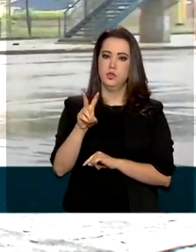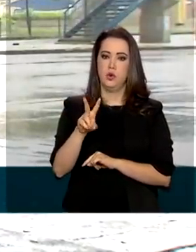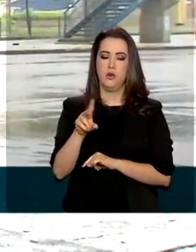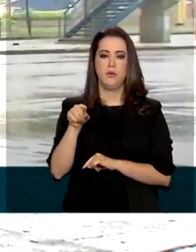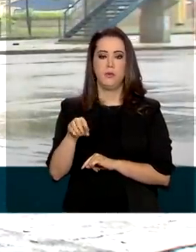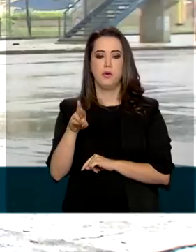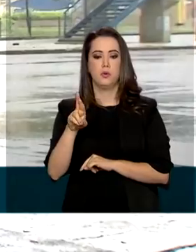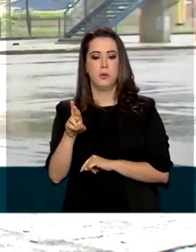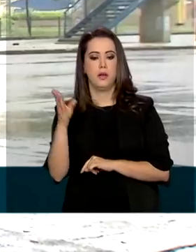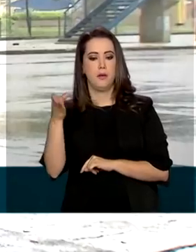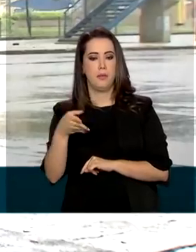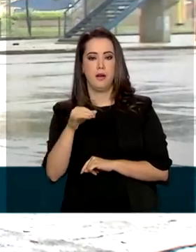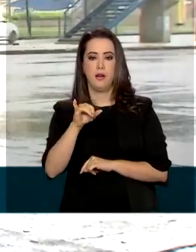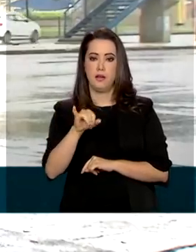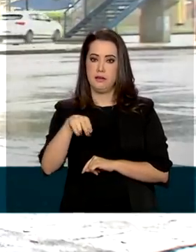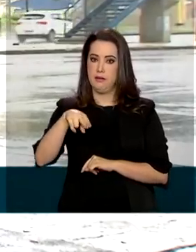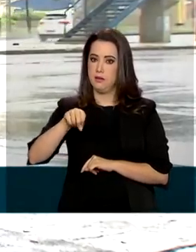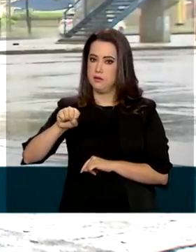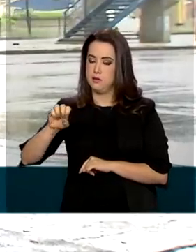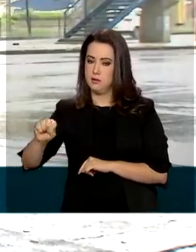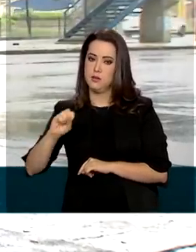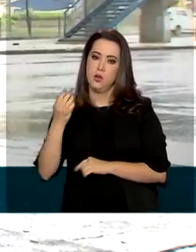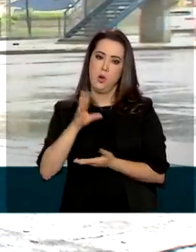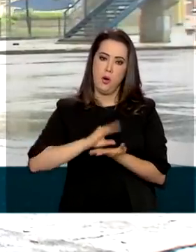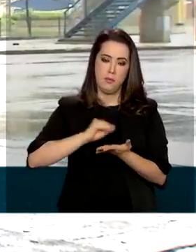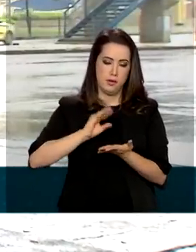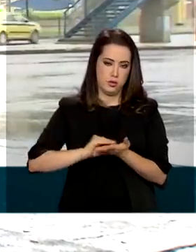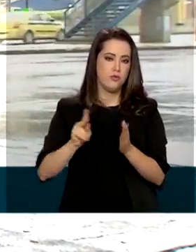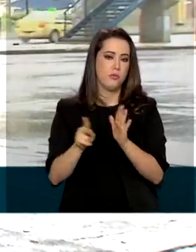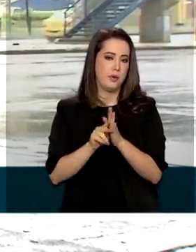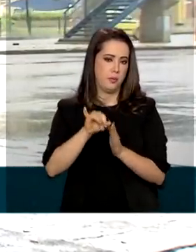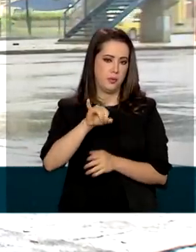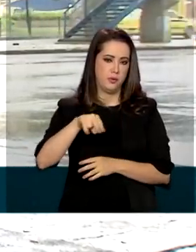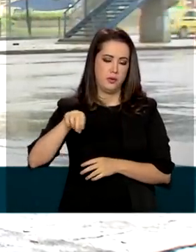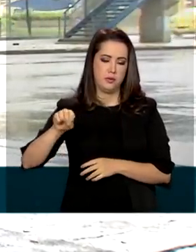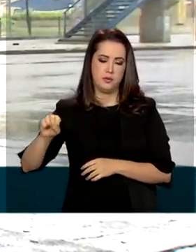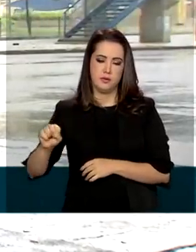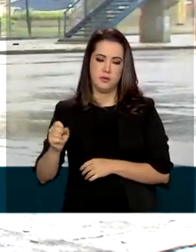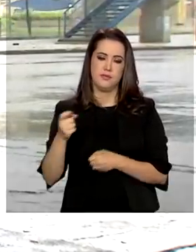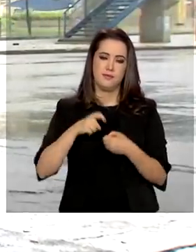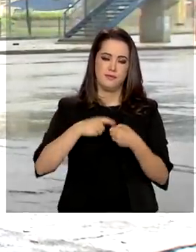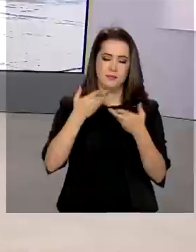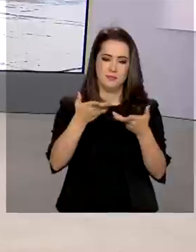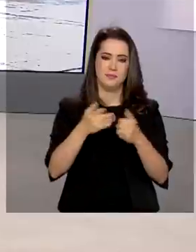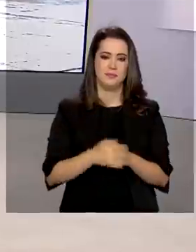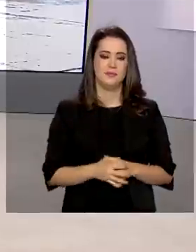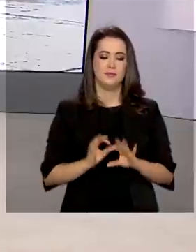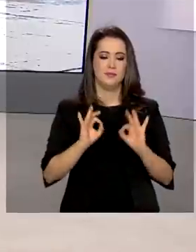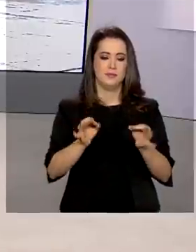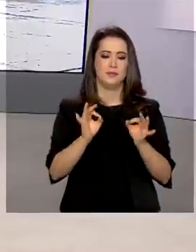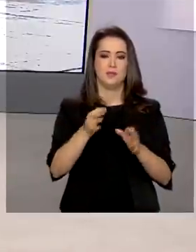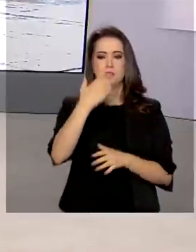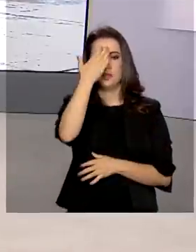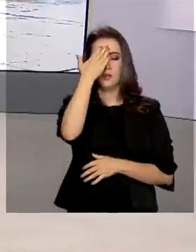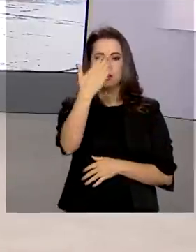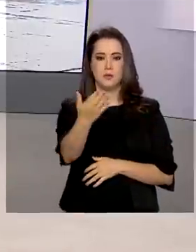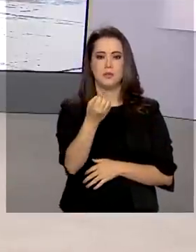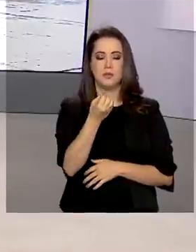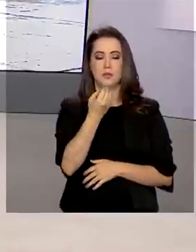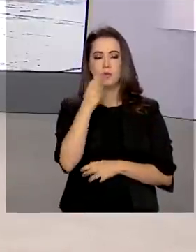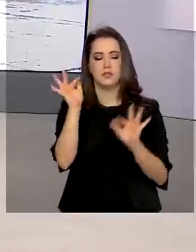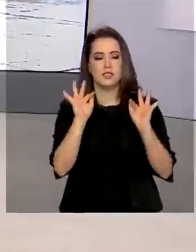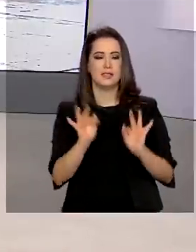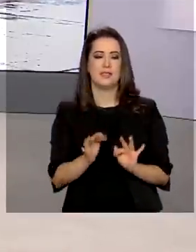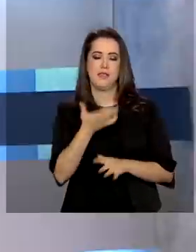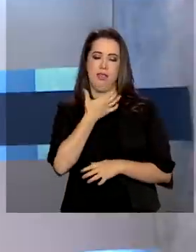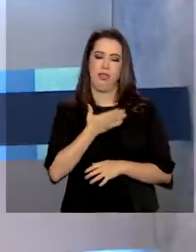INSS ou entrar no aplicativo meu INSS. Volto com você, Manuela. Muito obrigada, Cláudia. E Feliz Natal pra você.